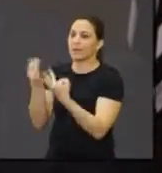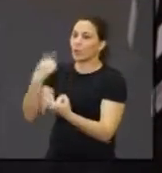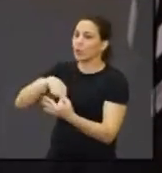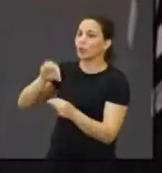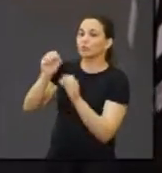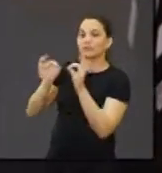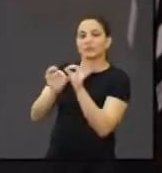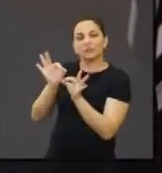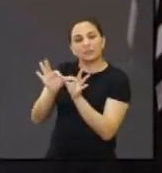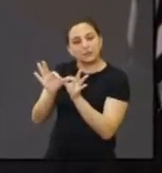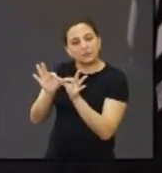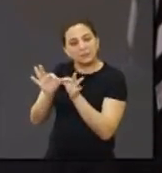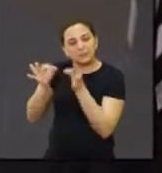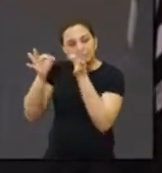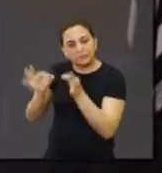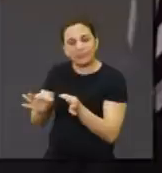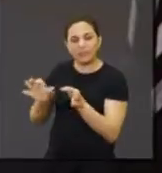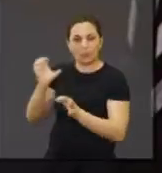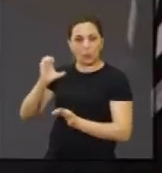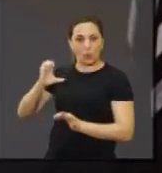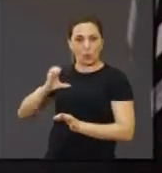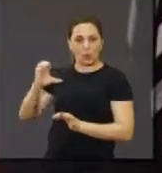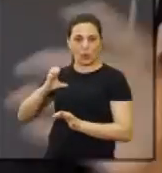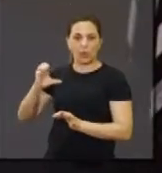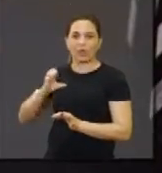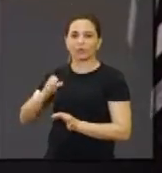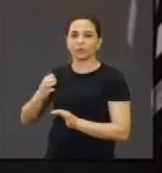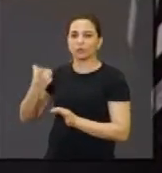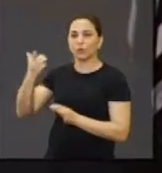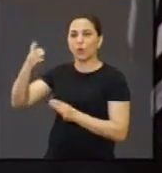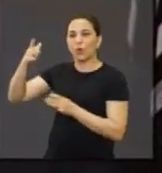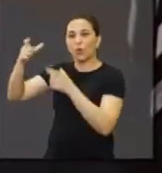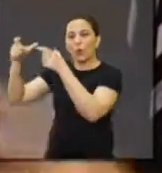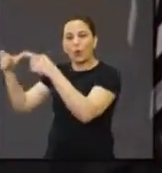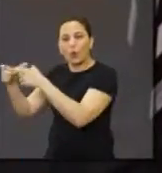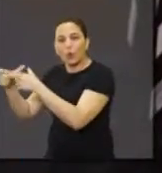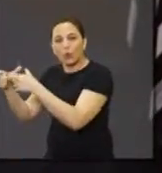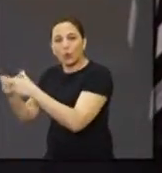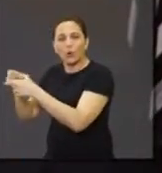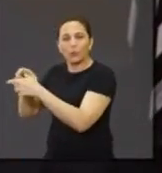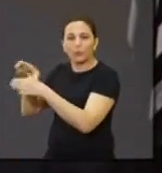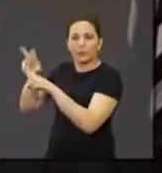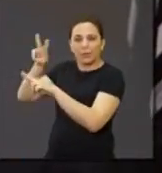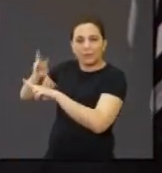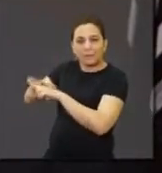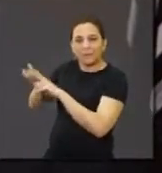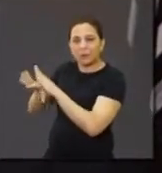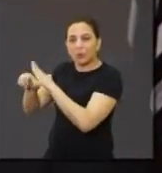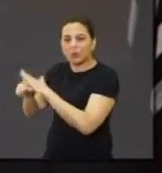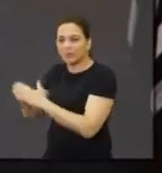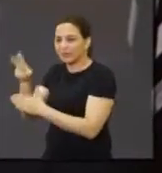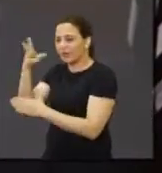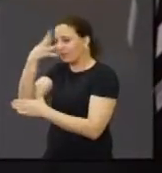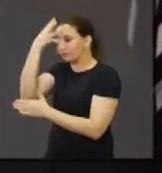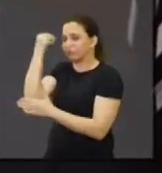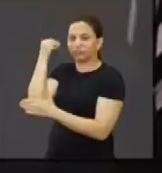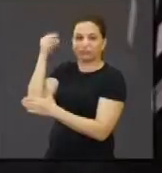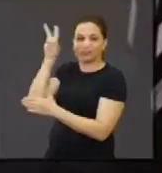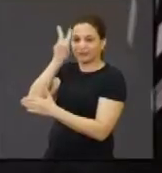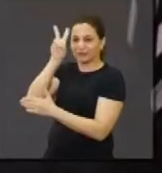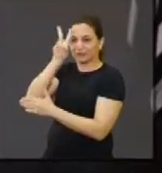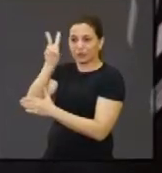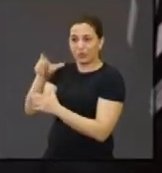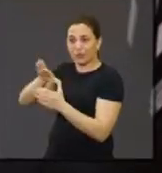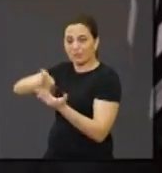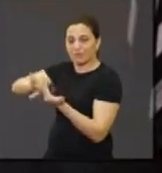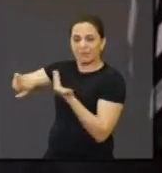que fazemos o certo. E os outros, eles vão passar. Quem vai se lembrar daqui a 30 anos e quem foi preso pela corrupção e tal? Ninguém vai se lembrar. Eles vão para